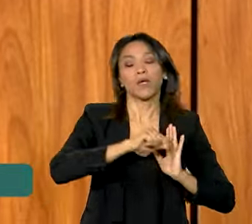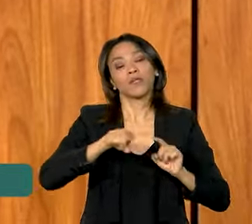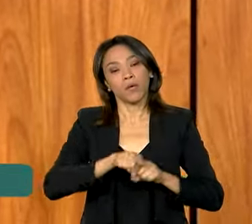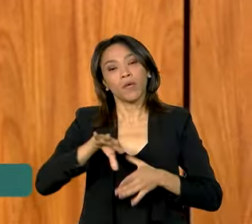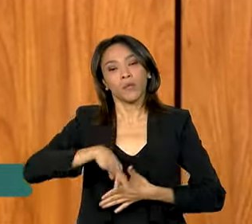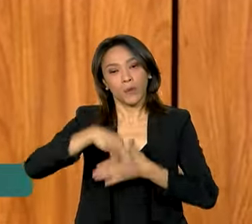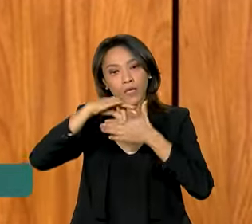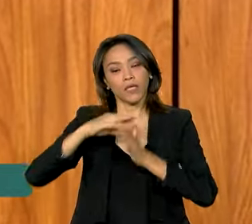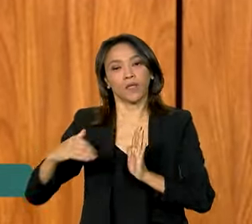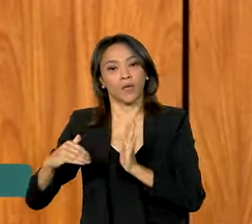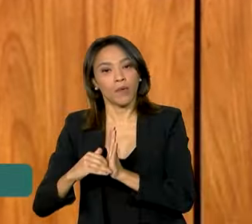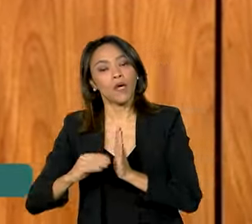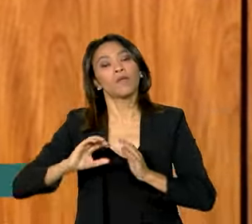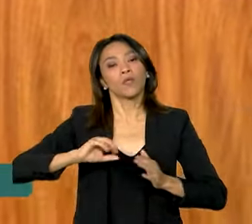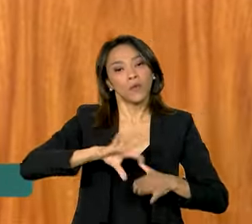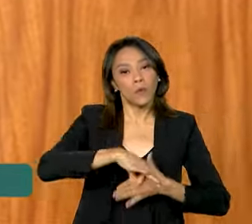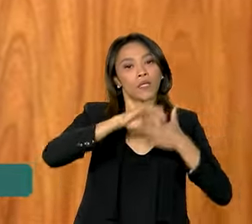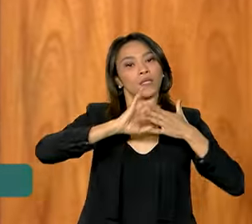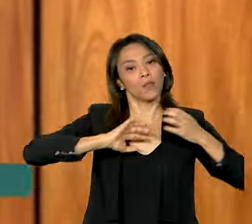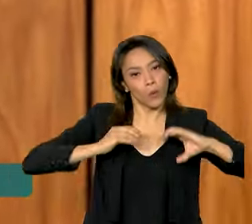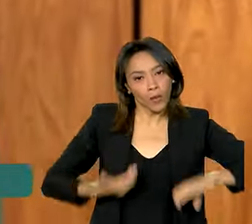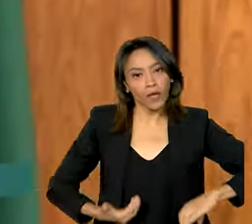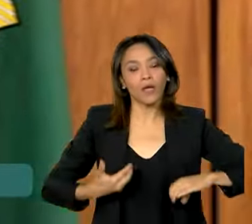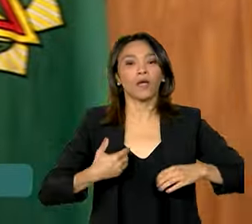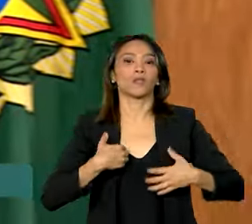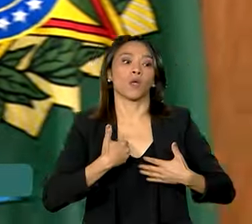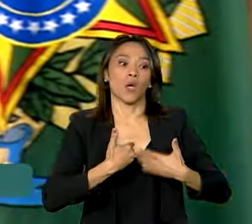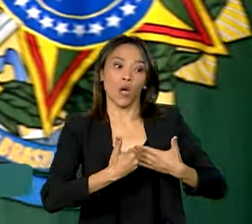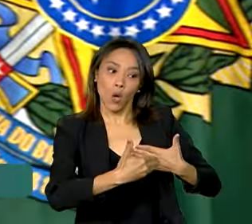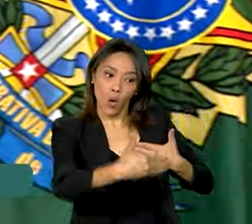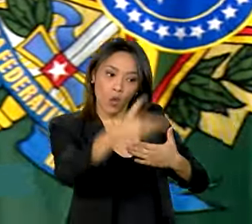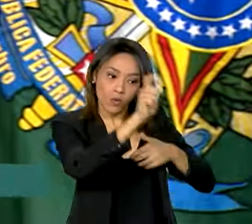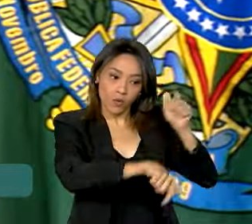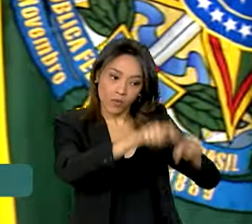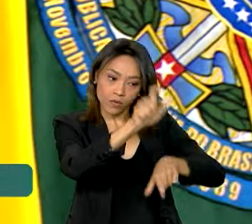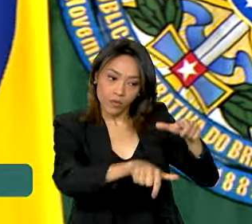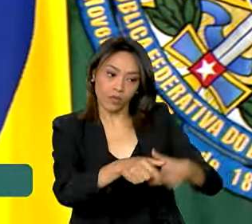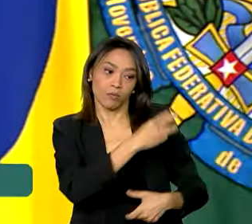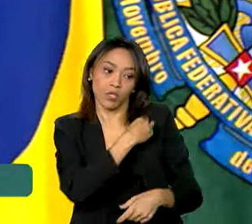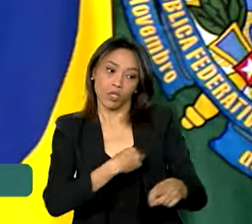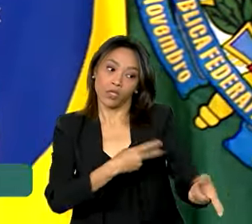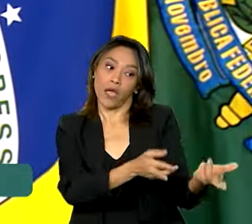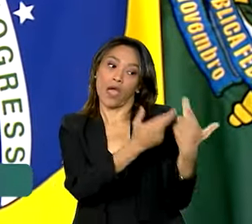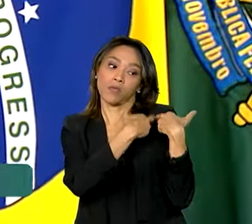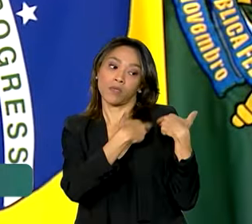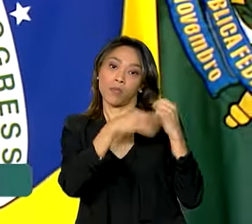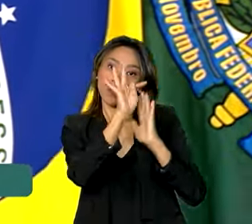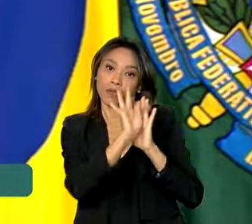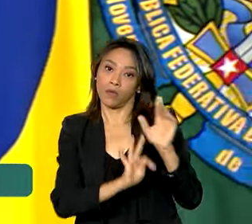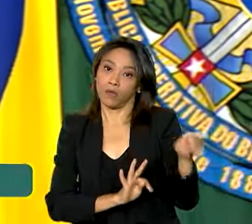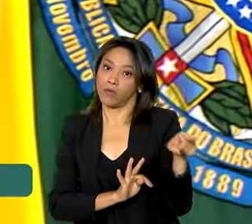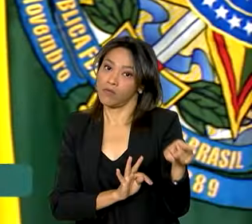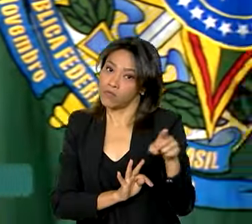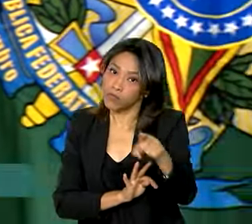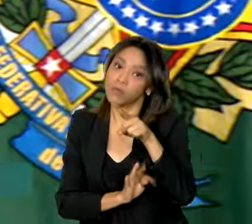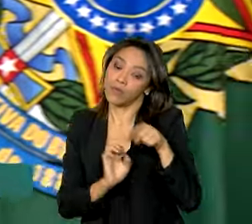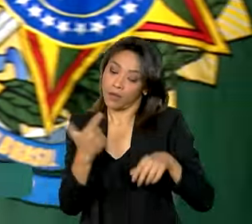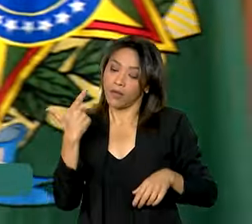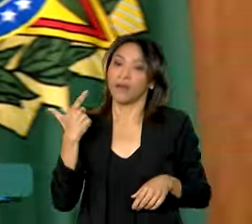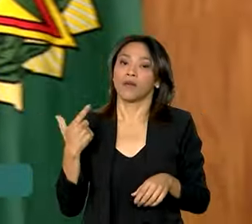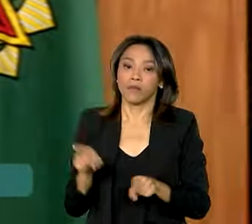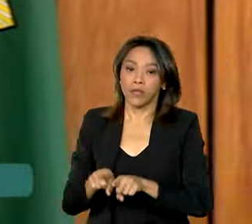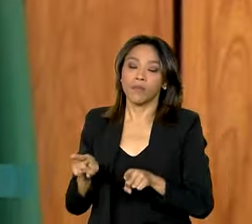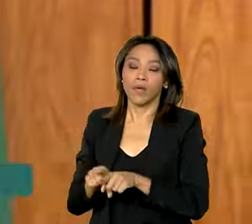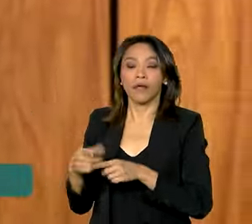Senado, no Congresso, com os ministros que são os ministros responsáveis pela matéria, com a participação, obviamente,